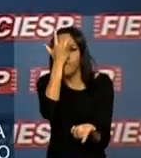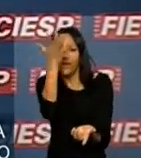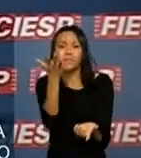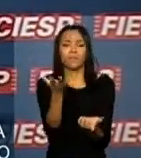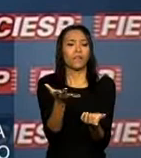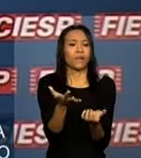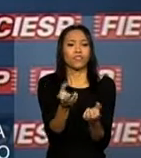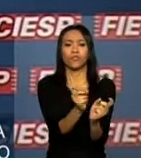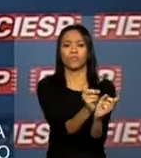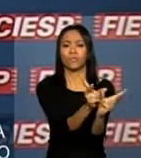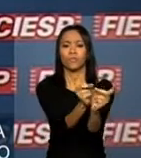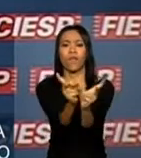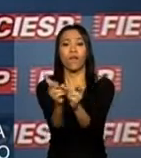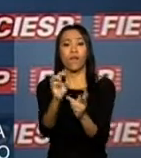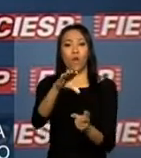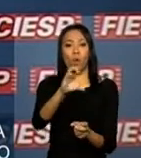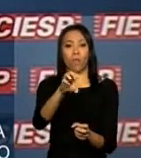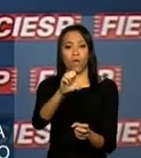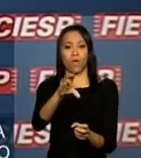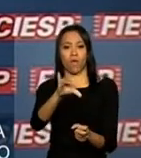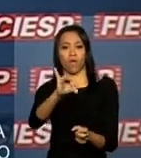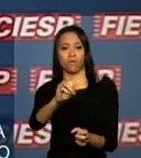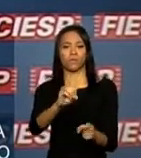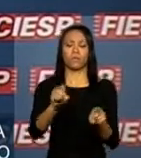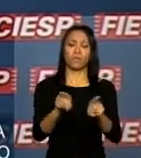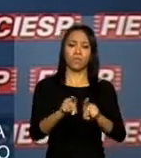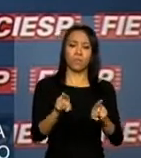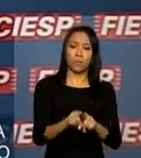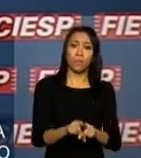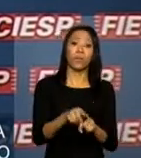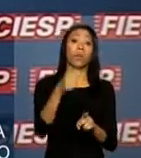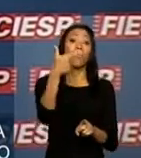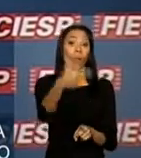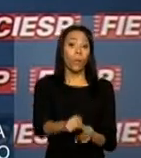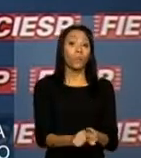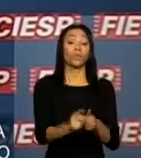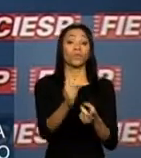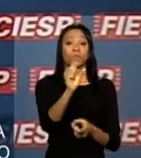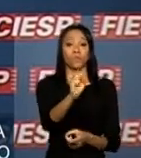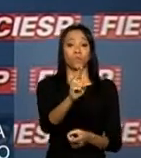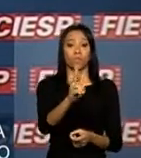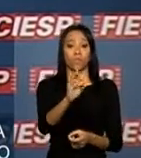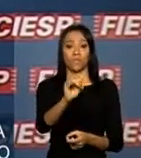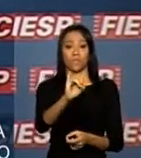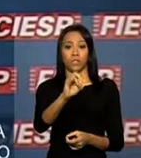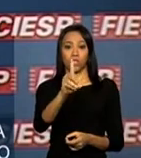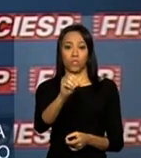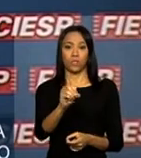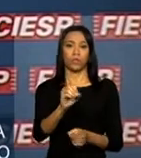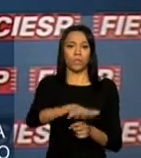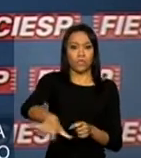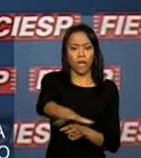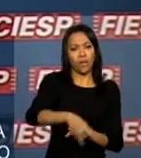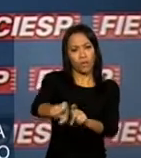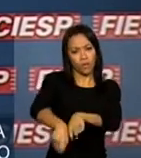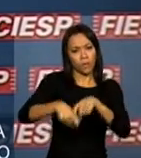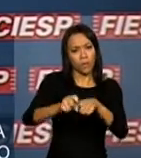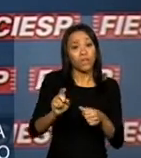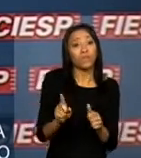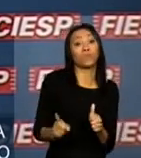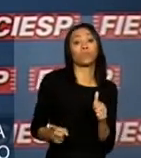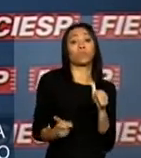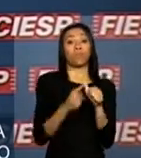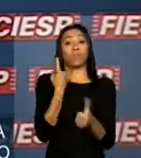comércio e a declaração sobre eliminação de subsídios agrícolas. Trata-se dos primeiros acordos